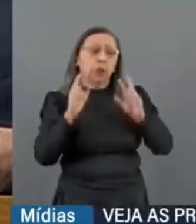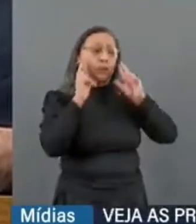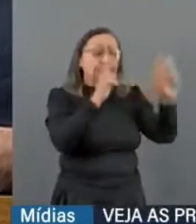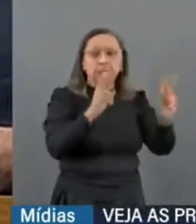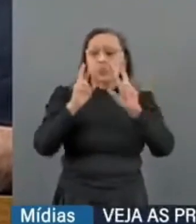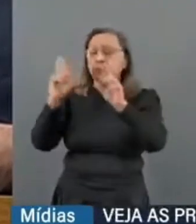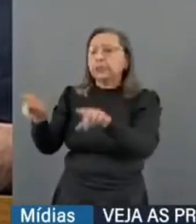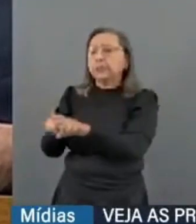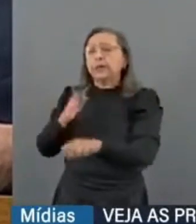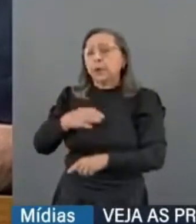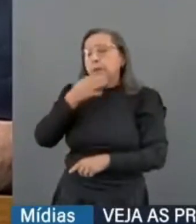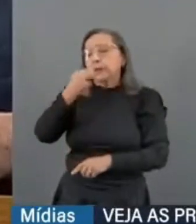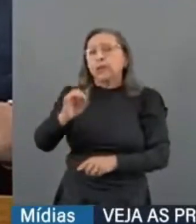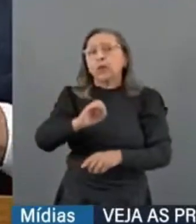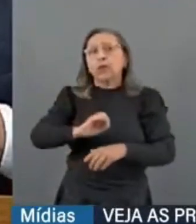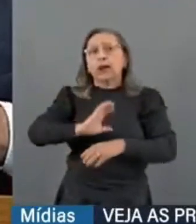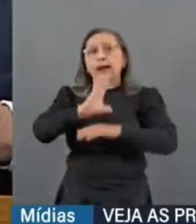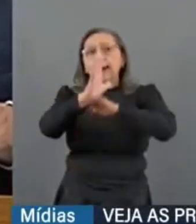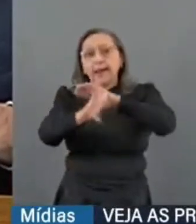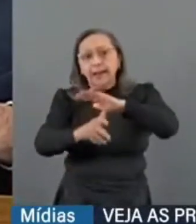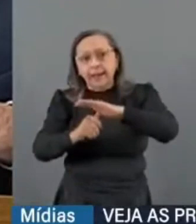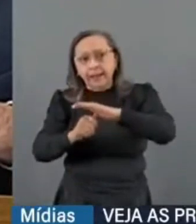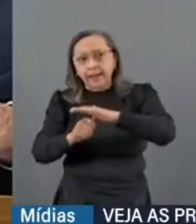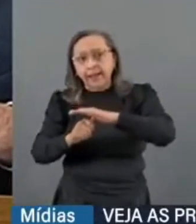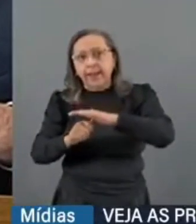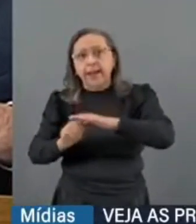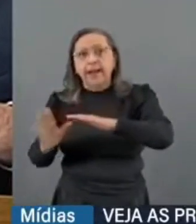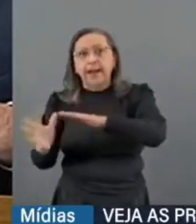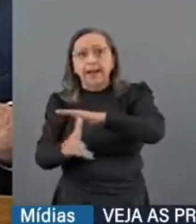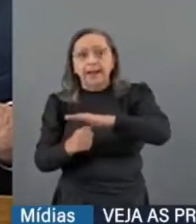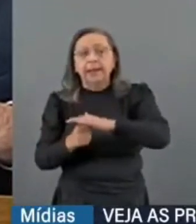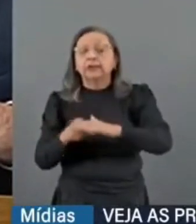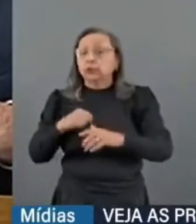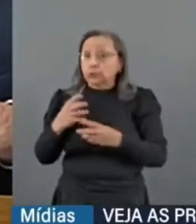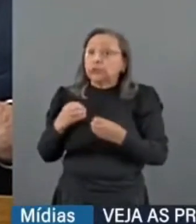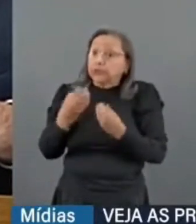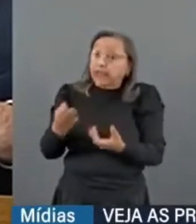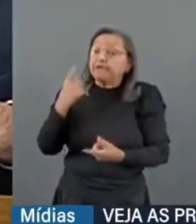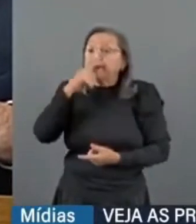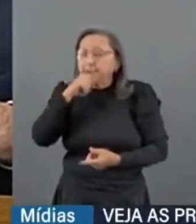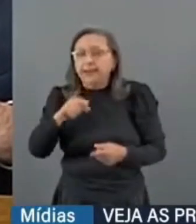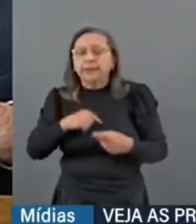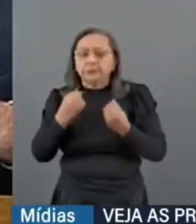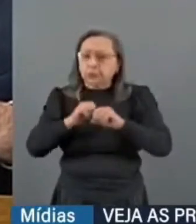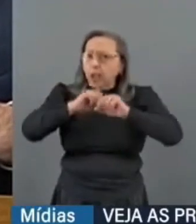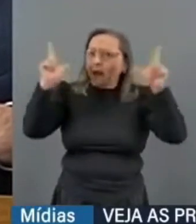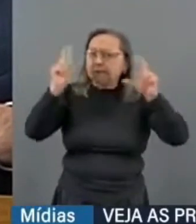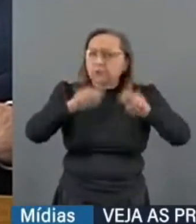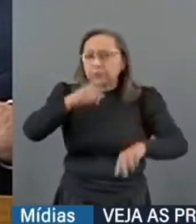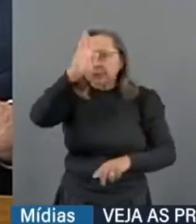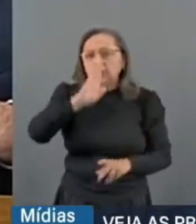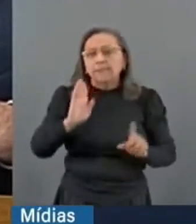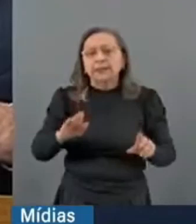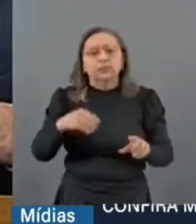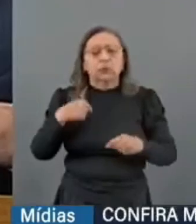minha visão, a Lava Jato trouxe muitos avanços para o Brasil, mas teve suas falhas também. Não estamos